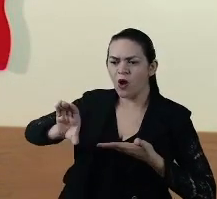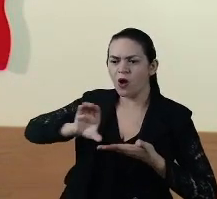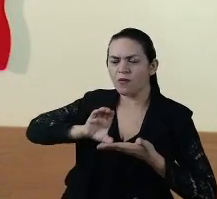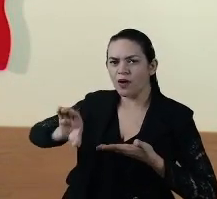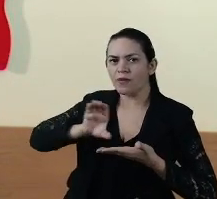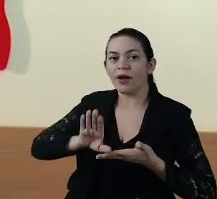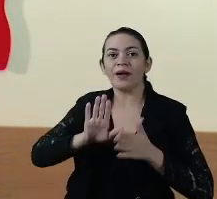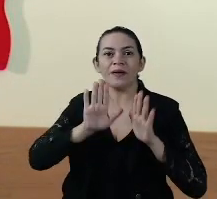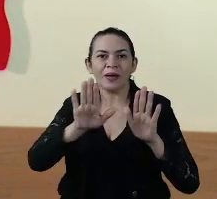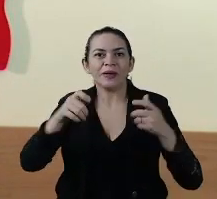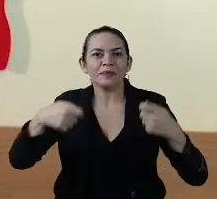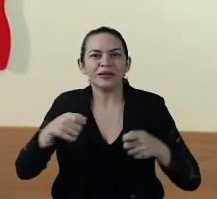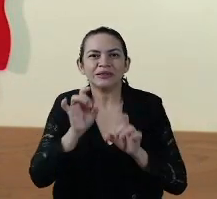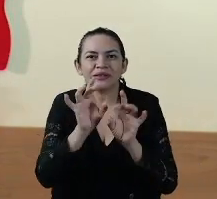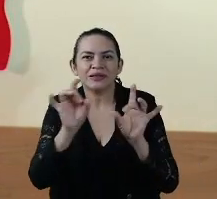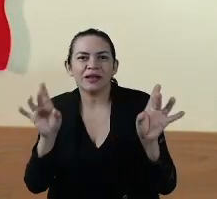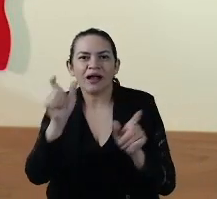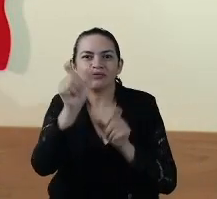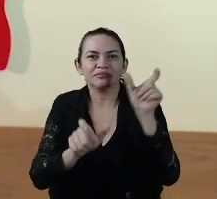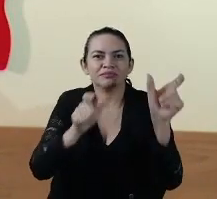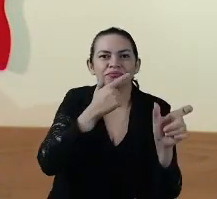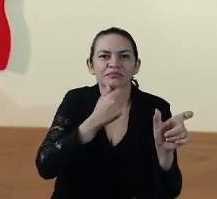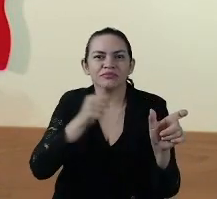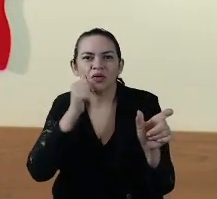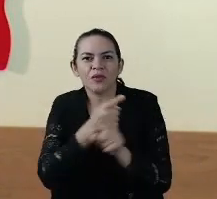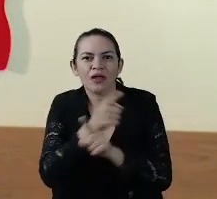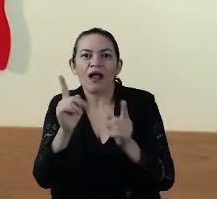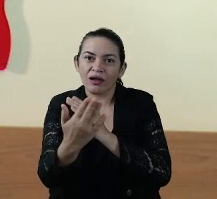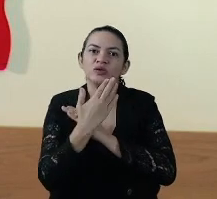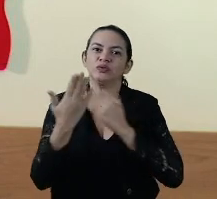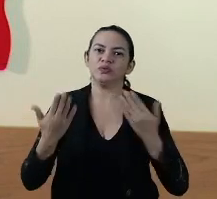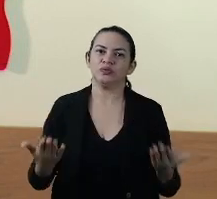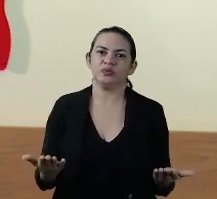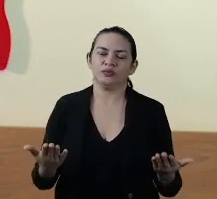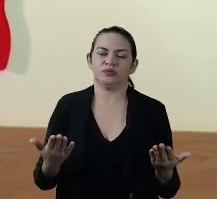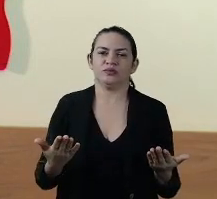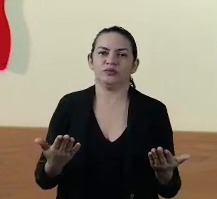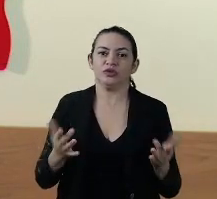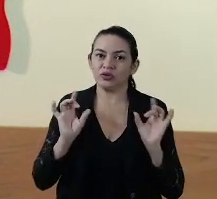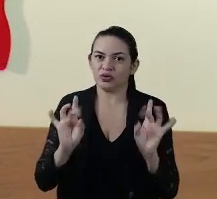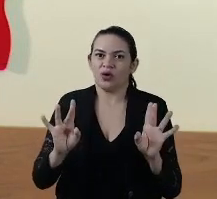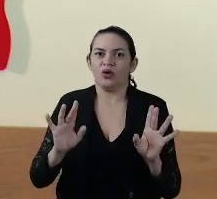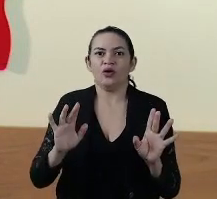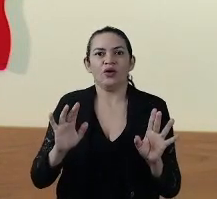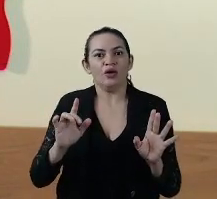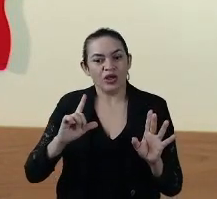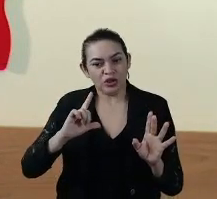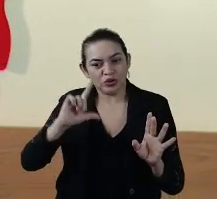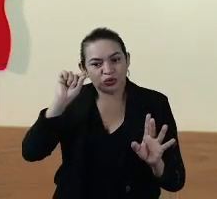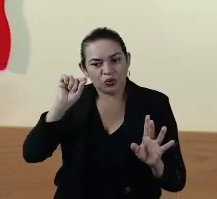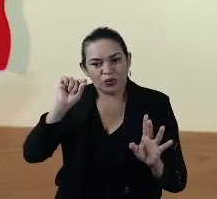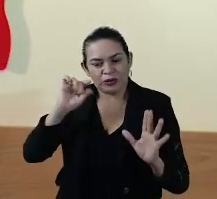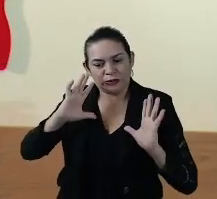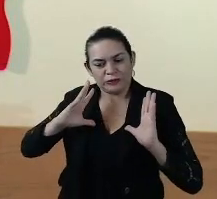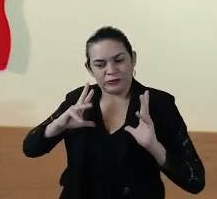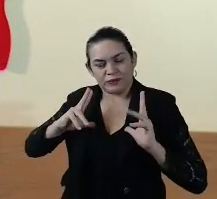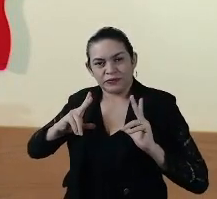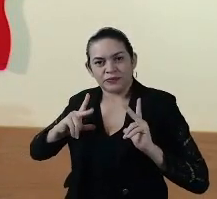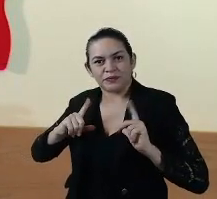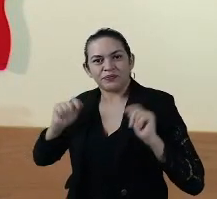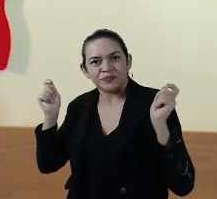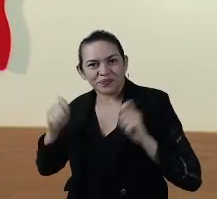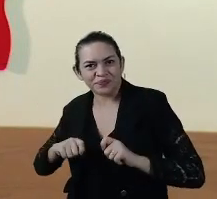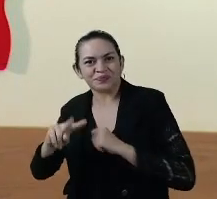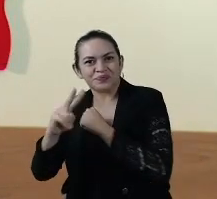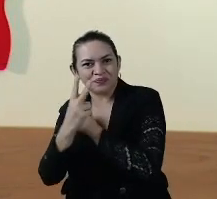Agora é preciso que cada cidadão, cada cidadã, ajude, sobretudo adotando as medidas preventivas,